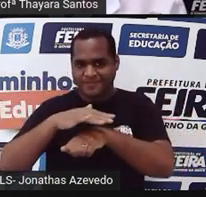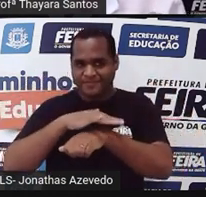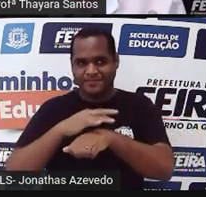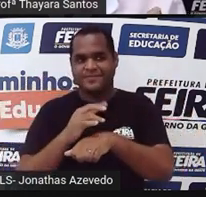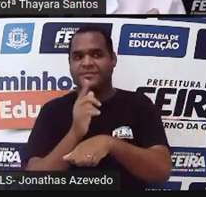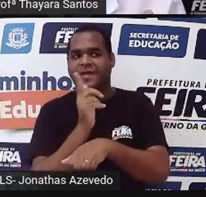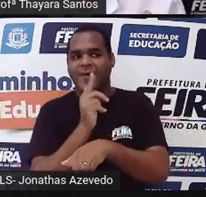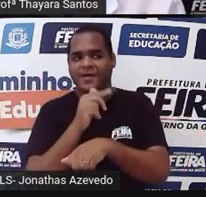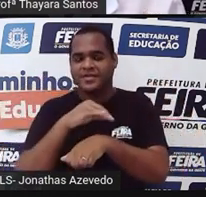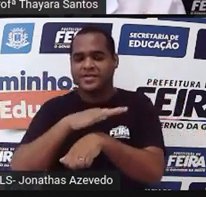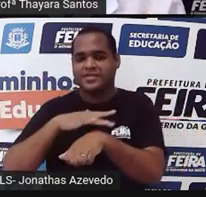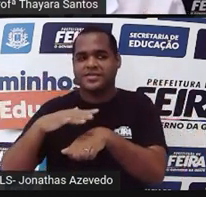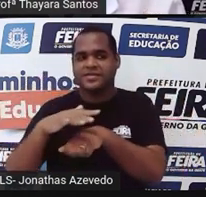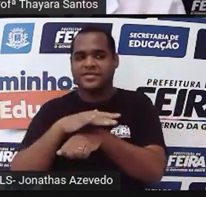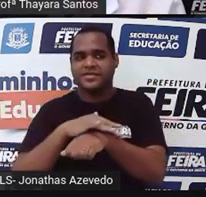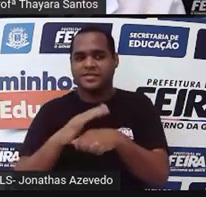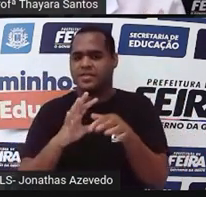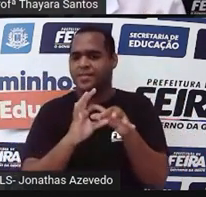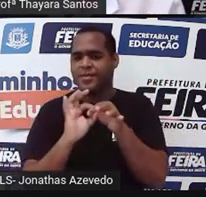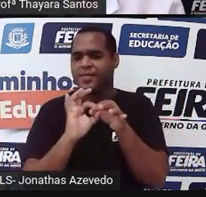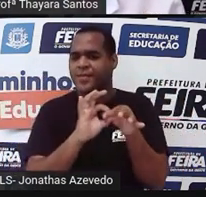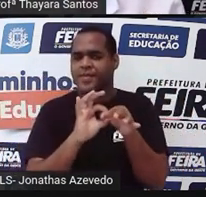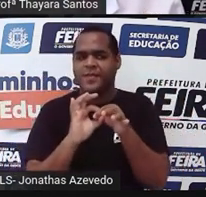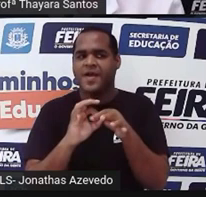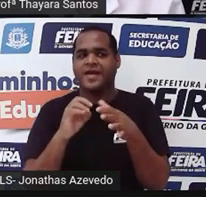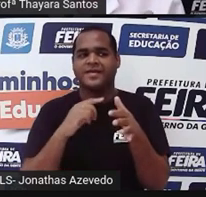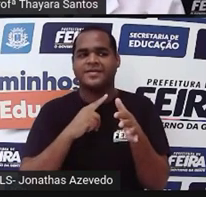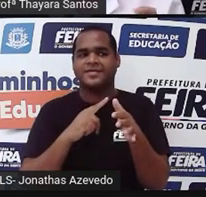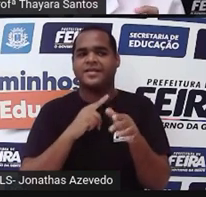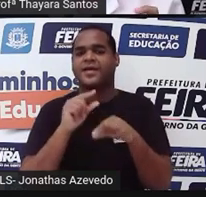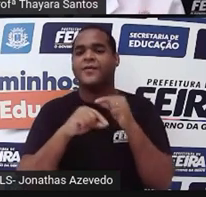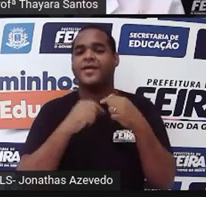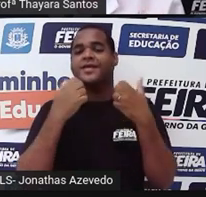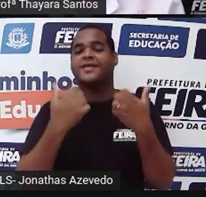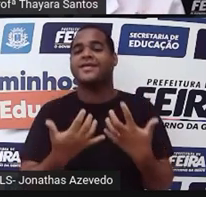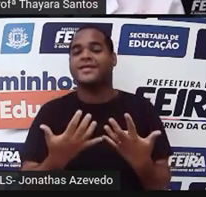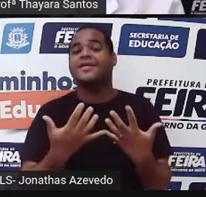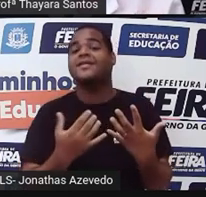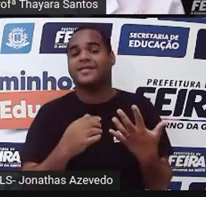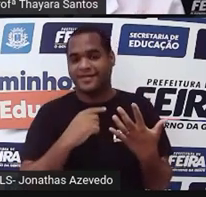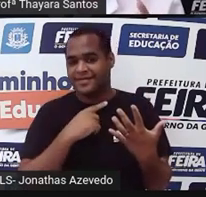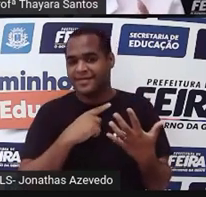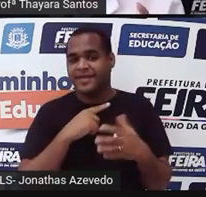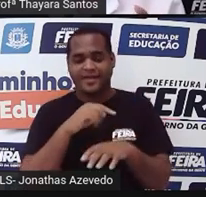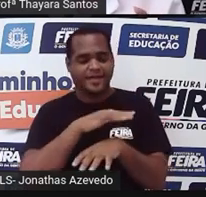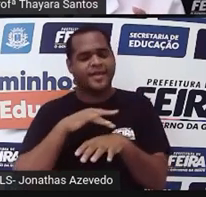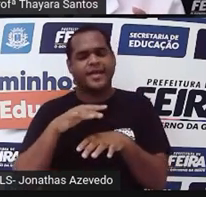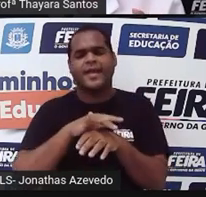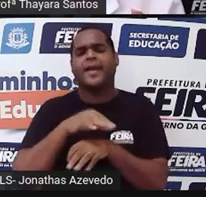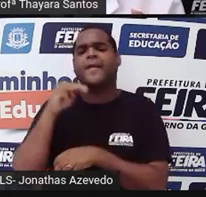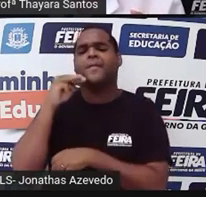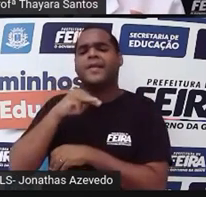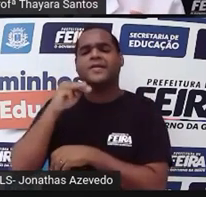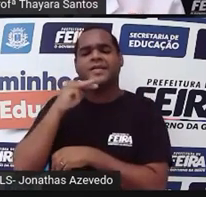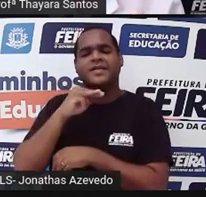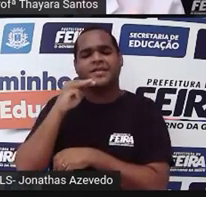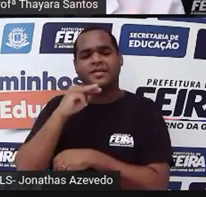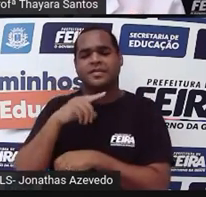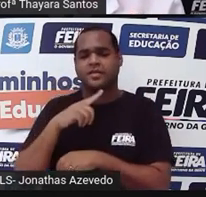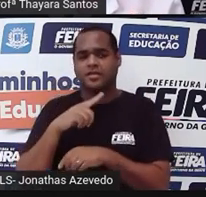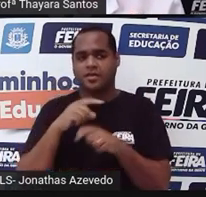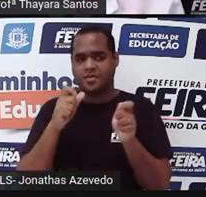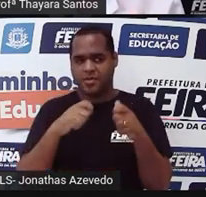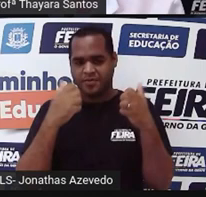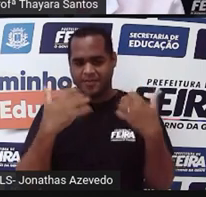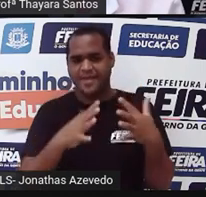anterozoide vai bater aqui, essa água vai bater no gametófito masculino e ele vai lá e vai